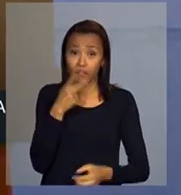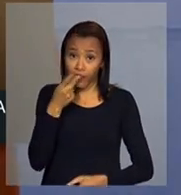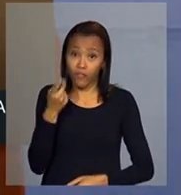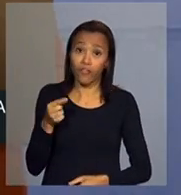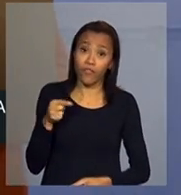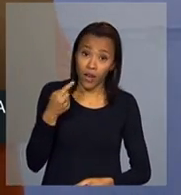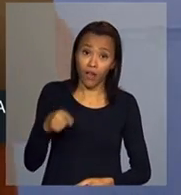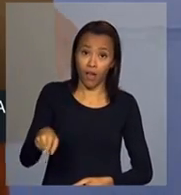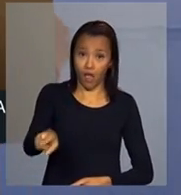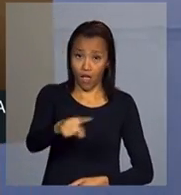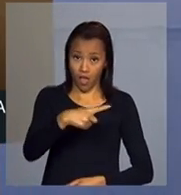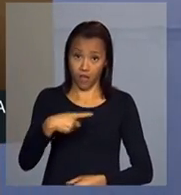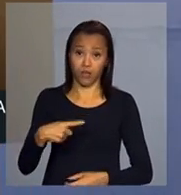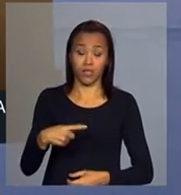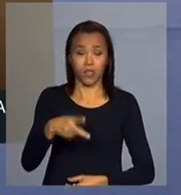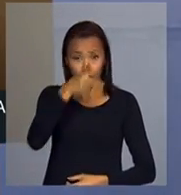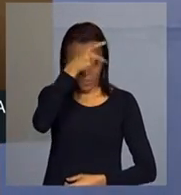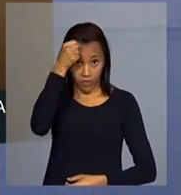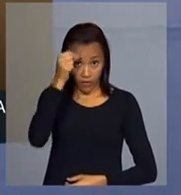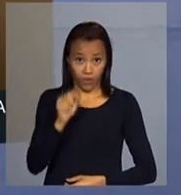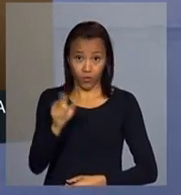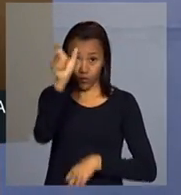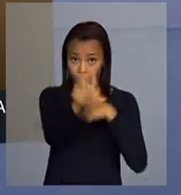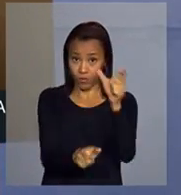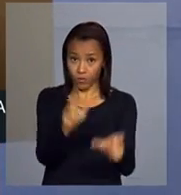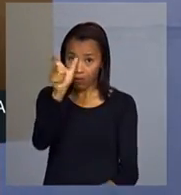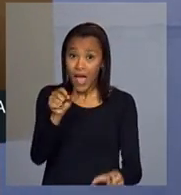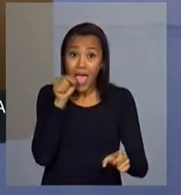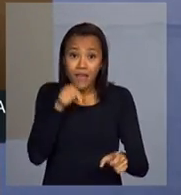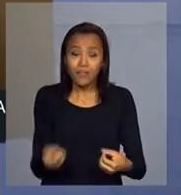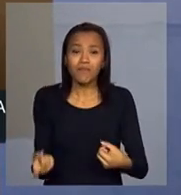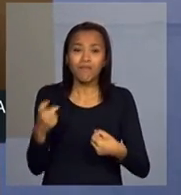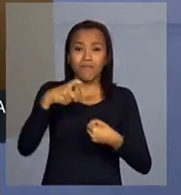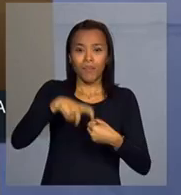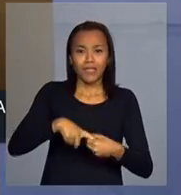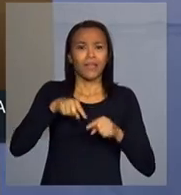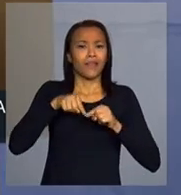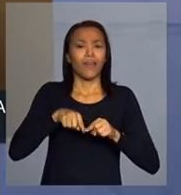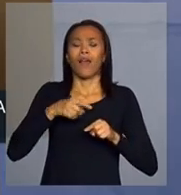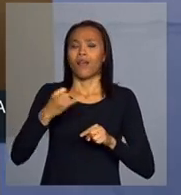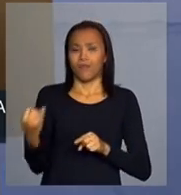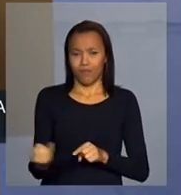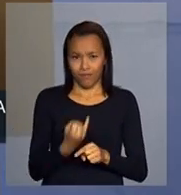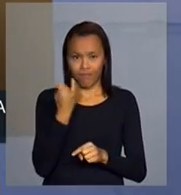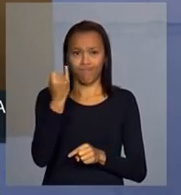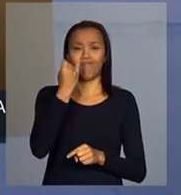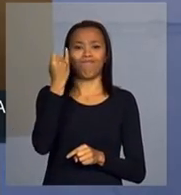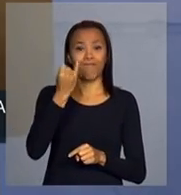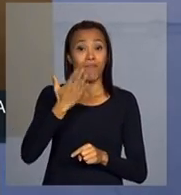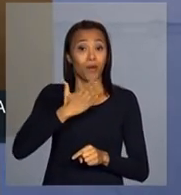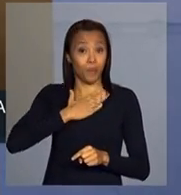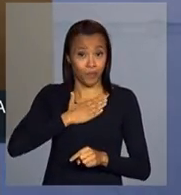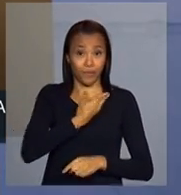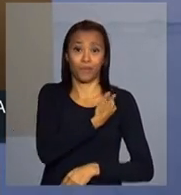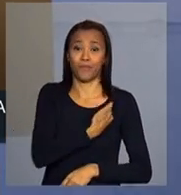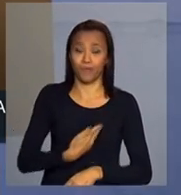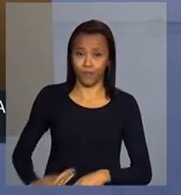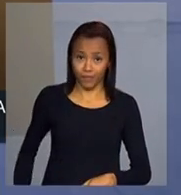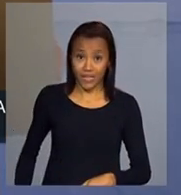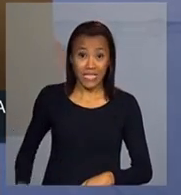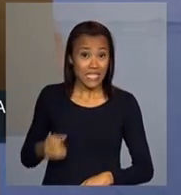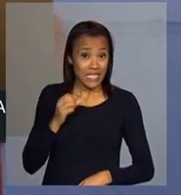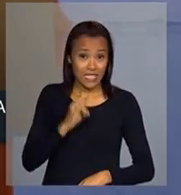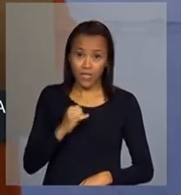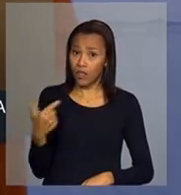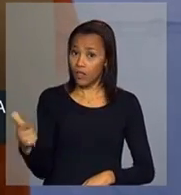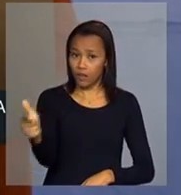essa parceria com os prefeitos é uma parceria essencial para o meu governo. Sem os